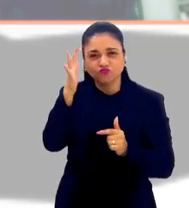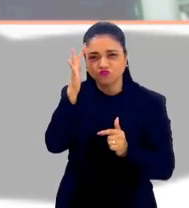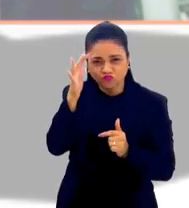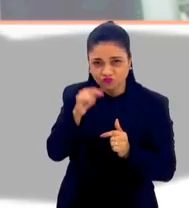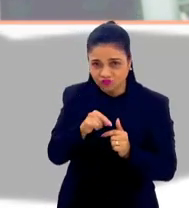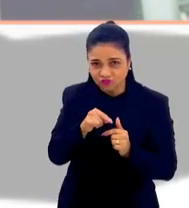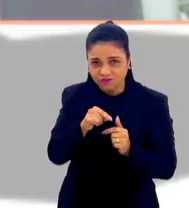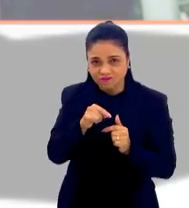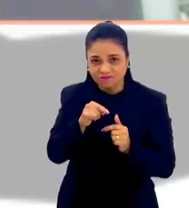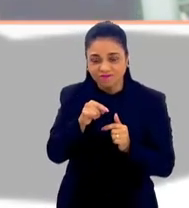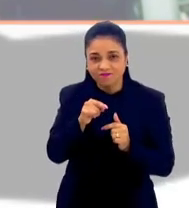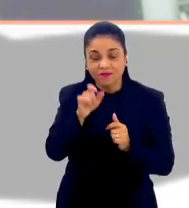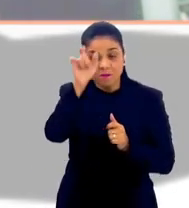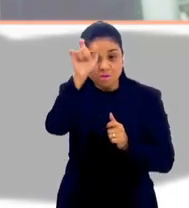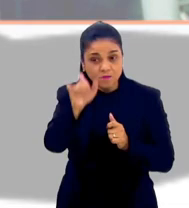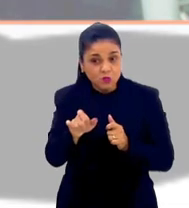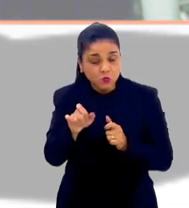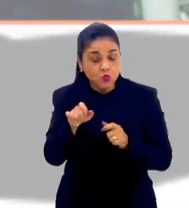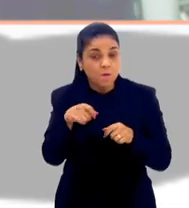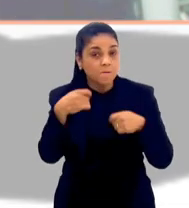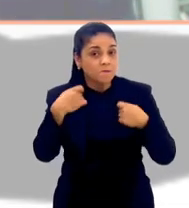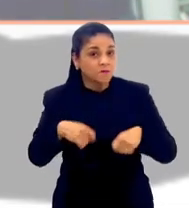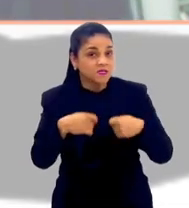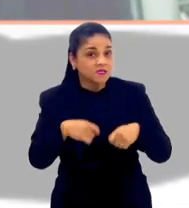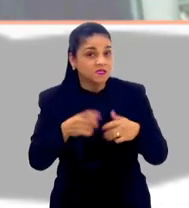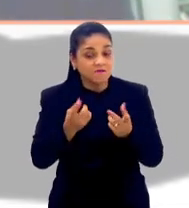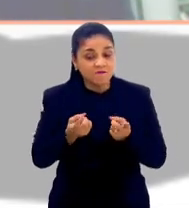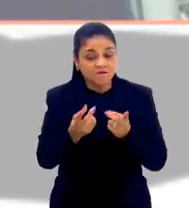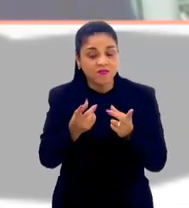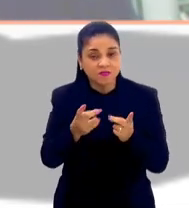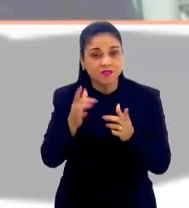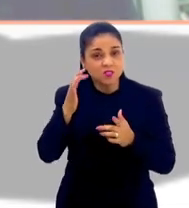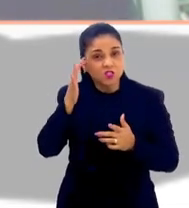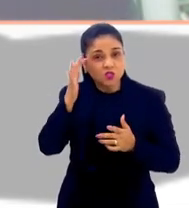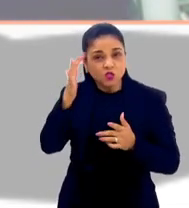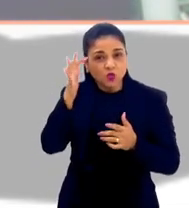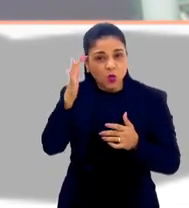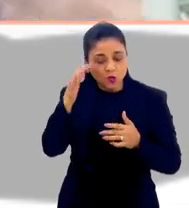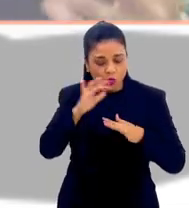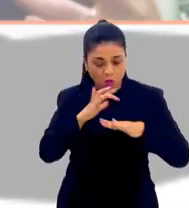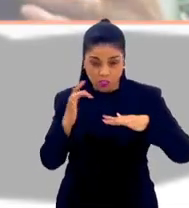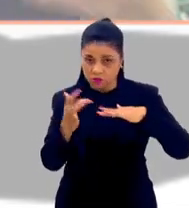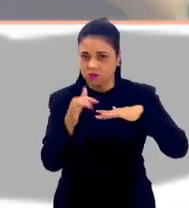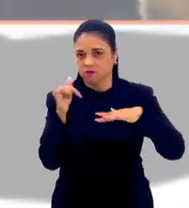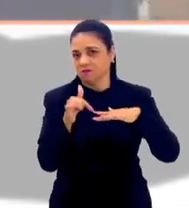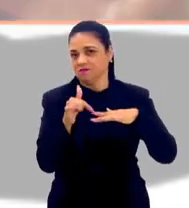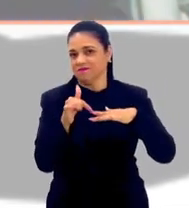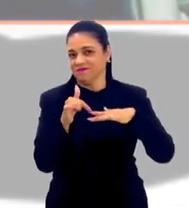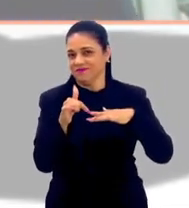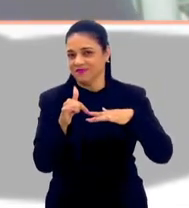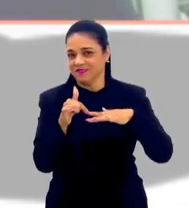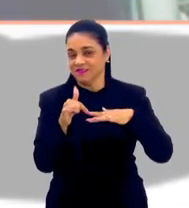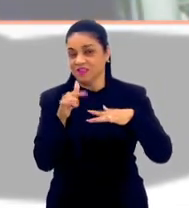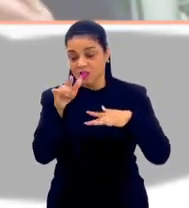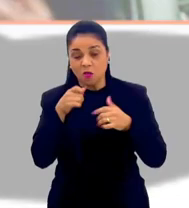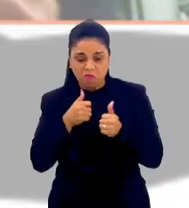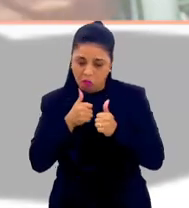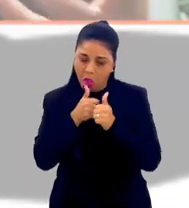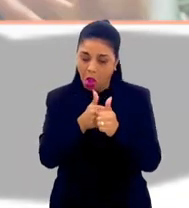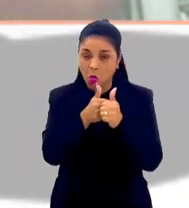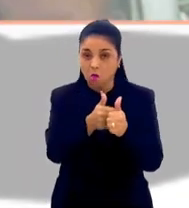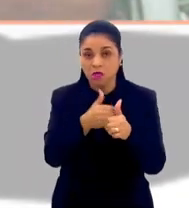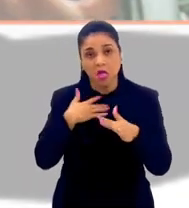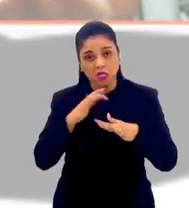Alguém está precisando vender um sonho. Nem sempre tem muita coisa boa em rede social. Eu espero que você possa me acompanhar em rede,